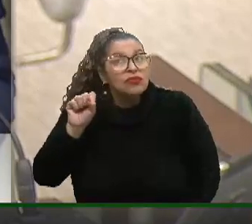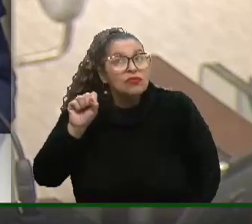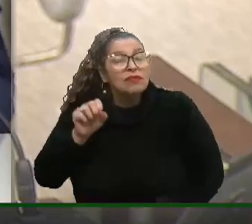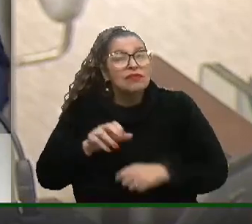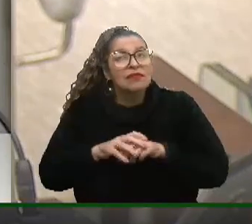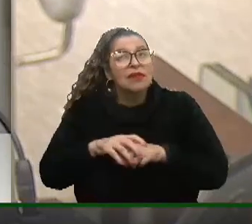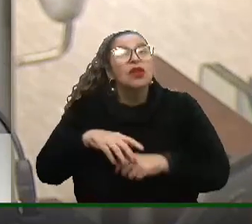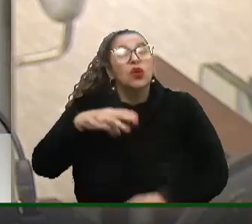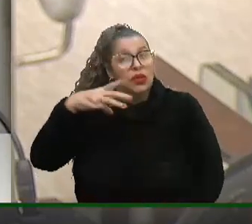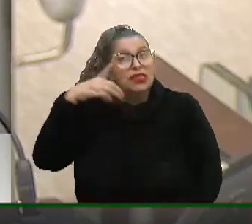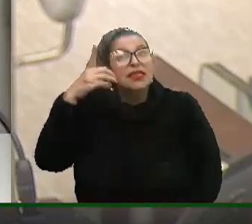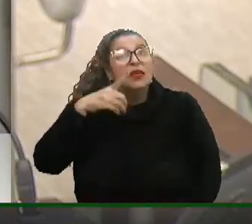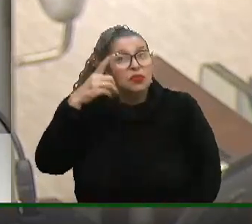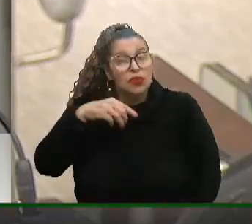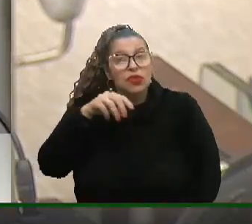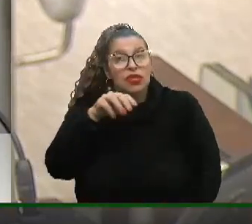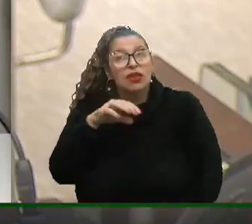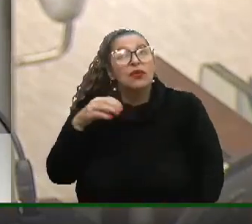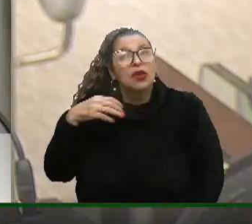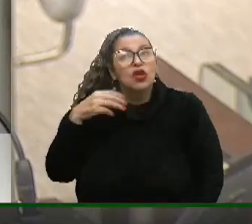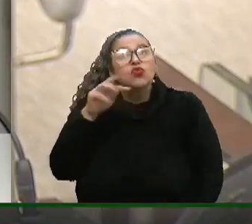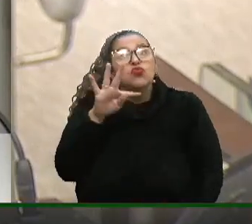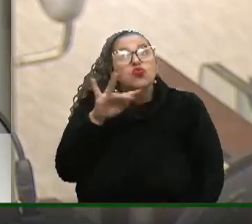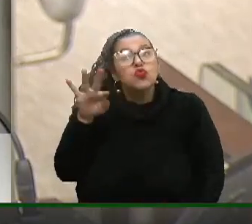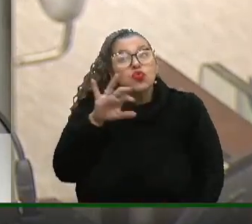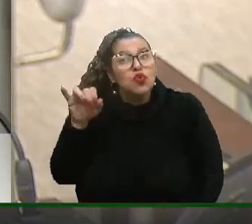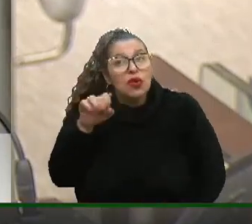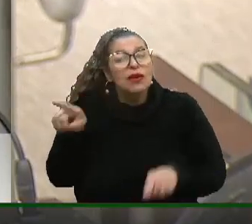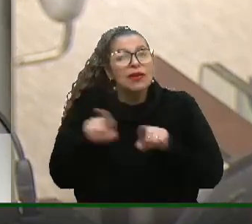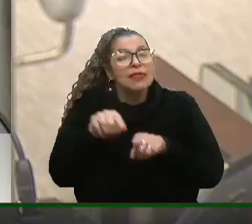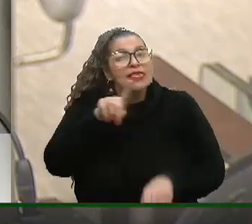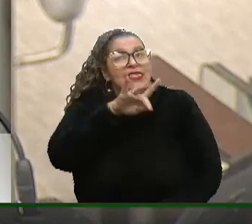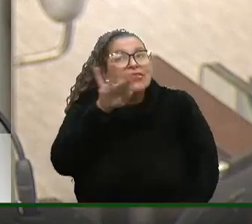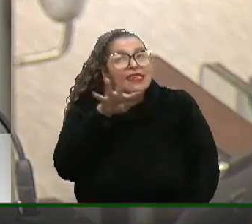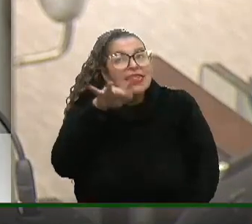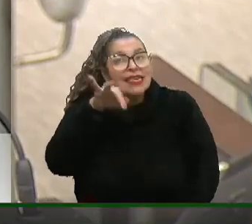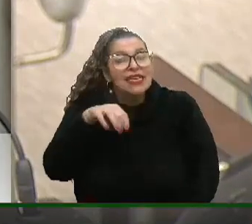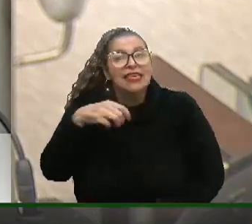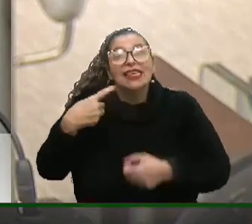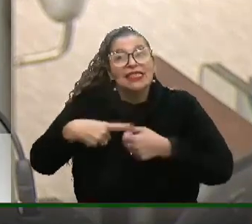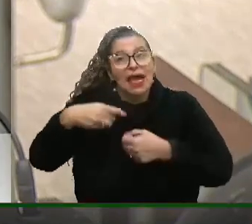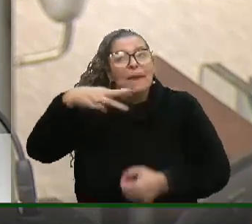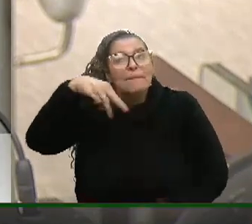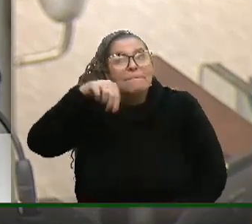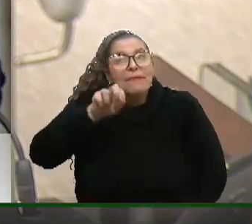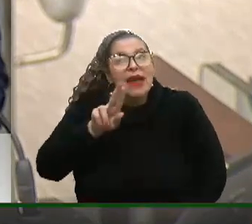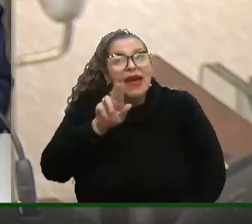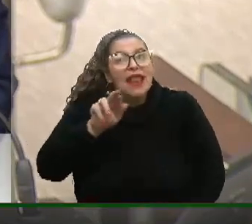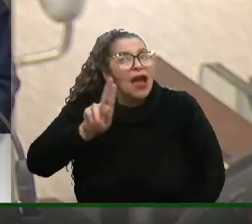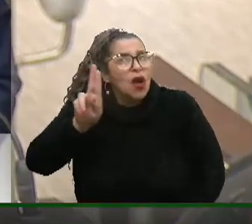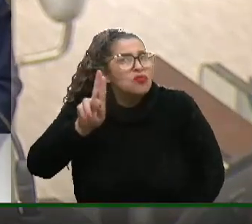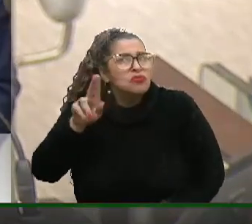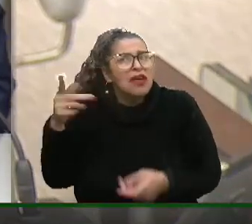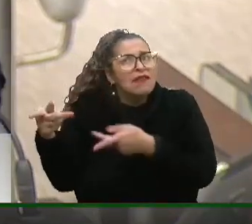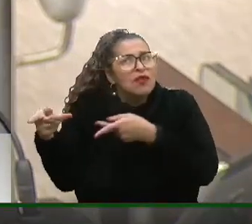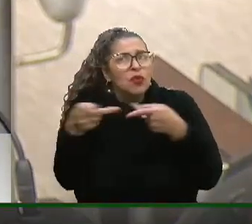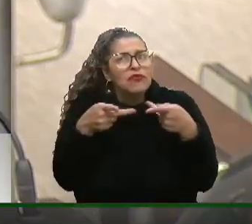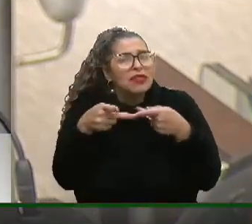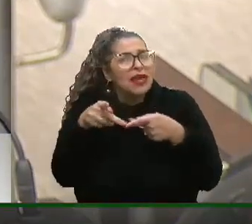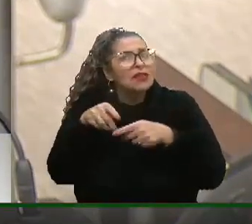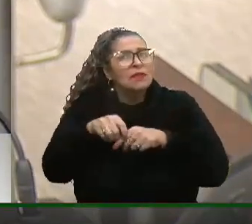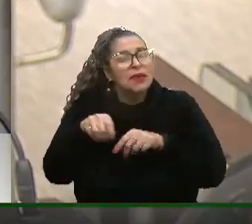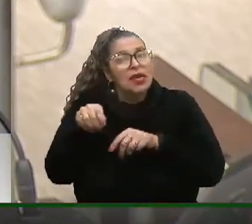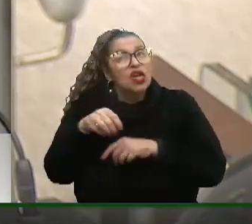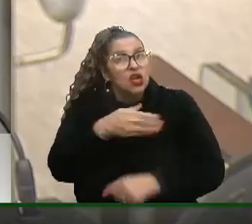O deputado Sérgio Turra de Maral, o deputado Zanquin de Maral, não foram convidados para este ato pelo governo,